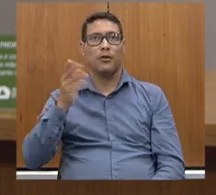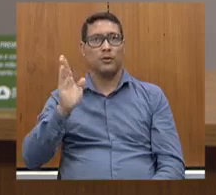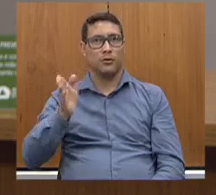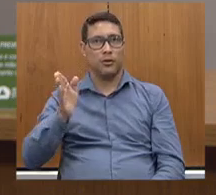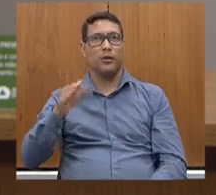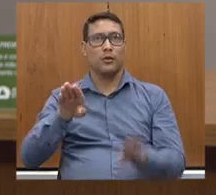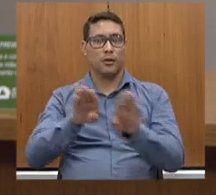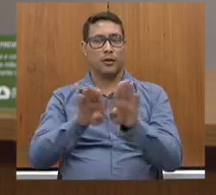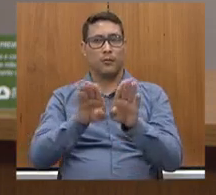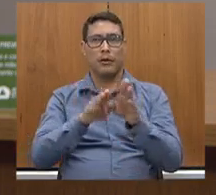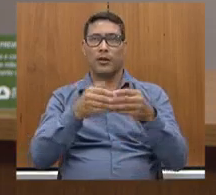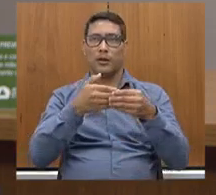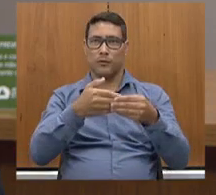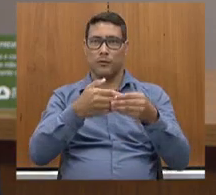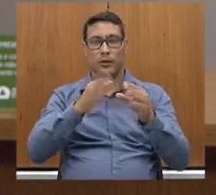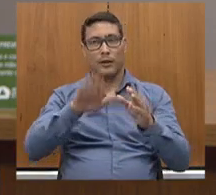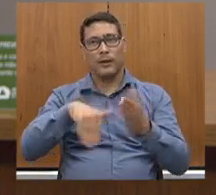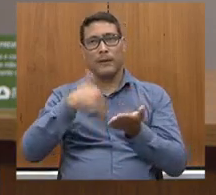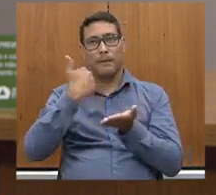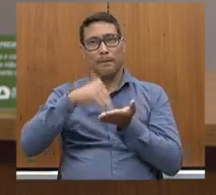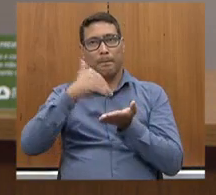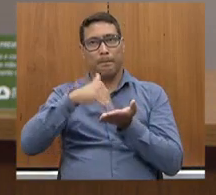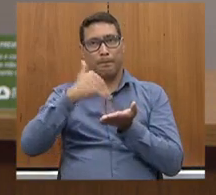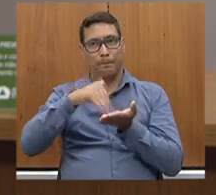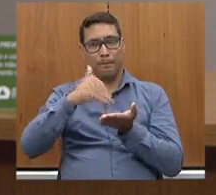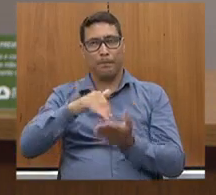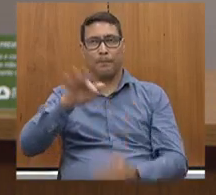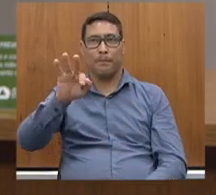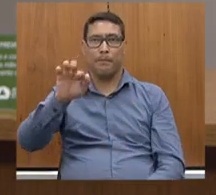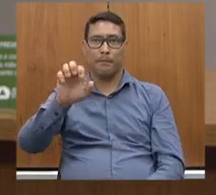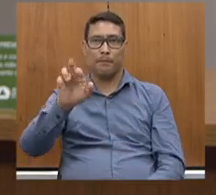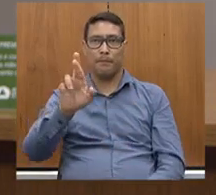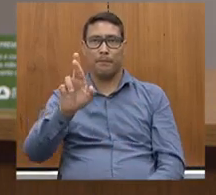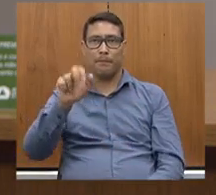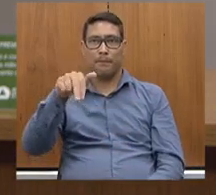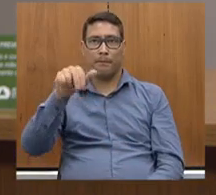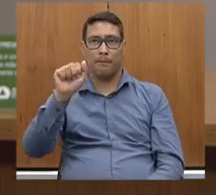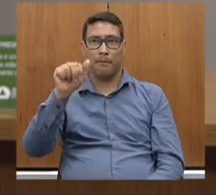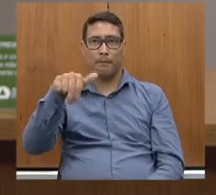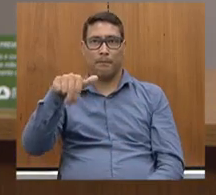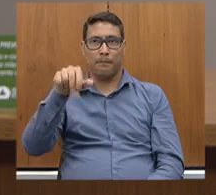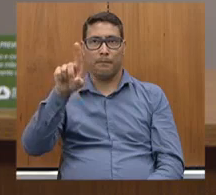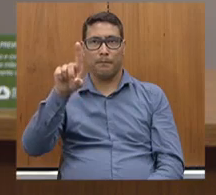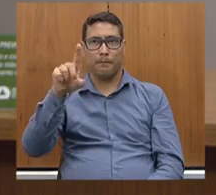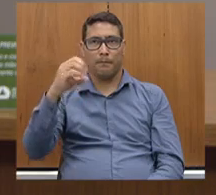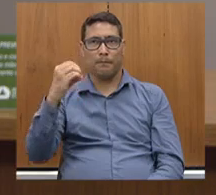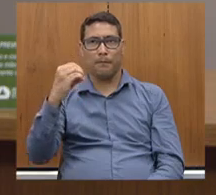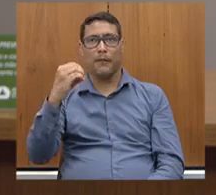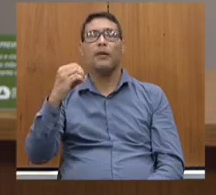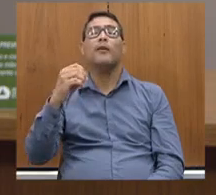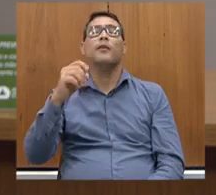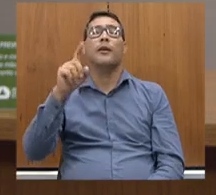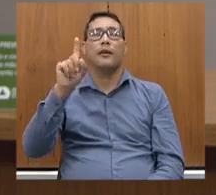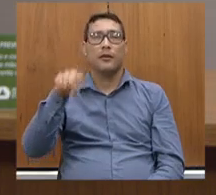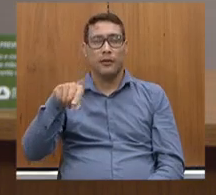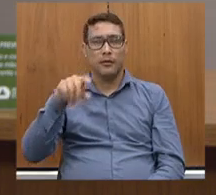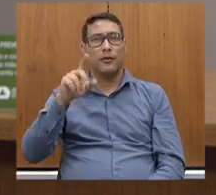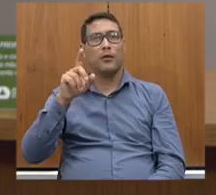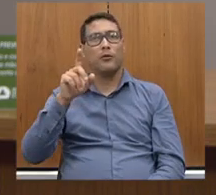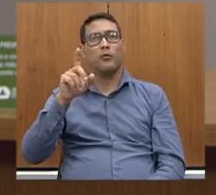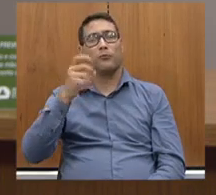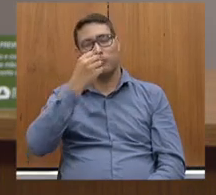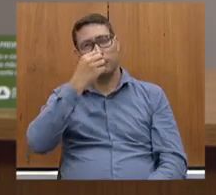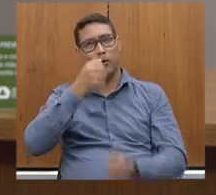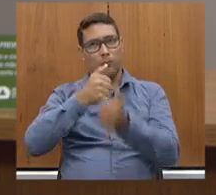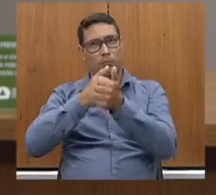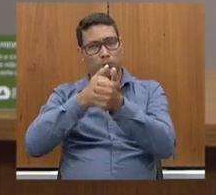Cumprimentar nosso secretário, grande amigo, Fernando Marcato. Esse grande companheiro também,